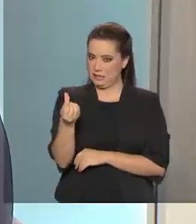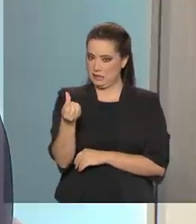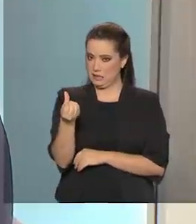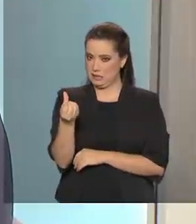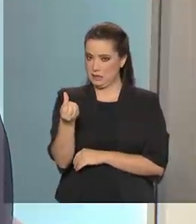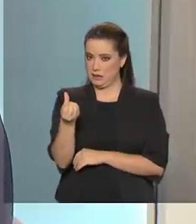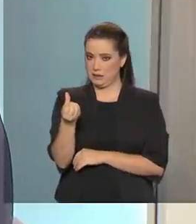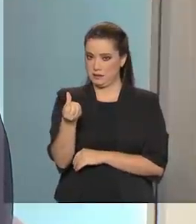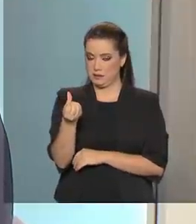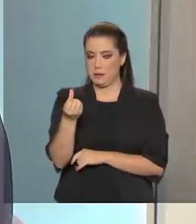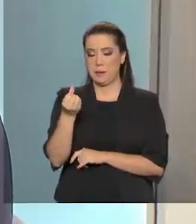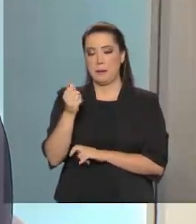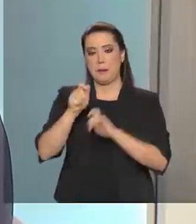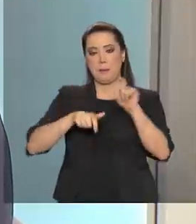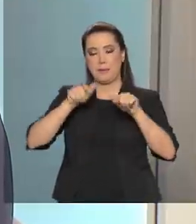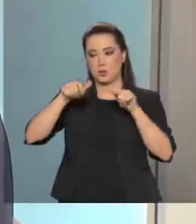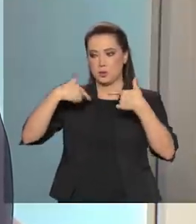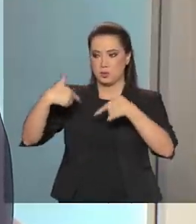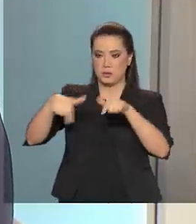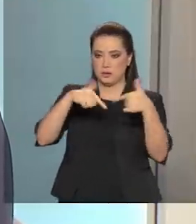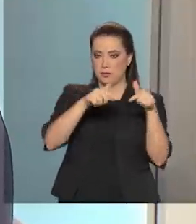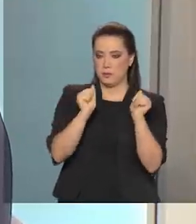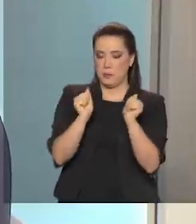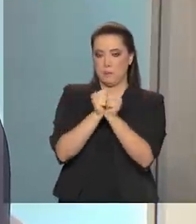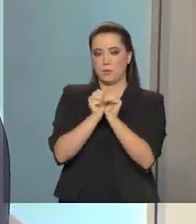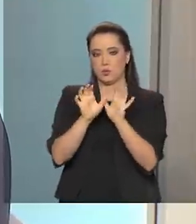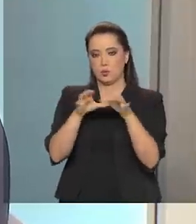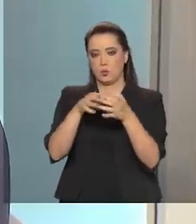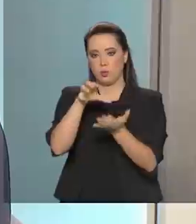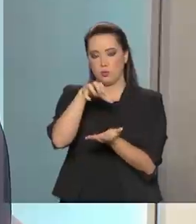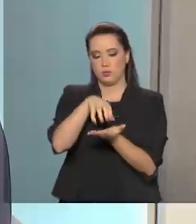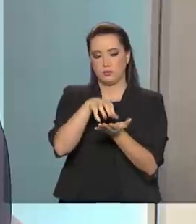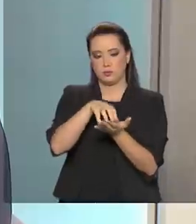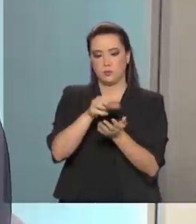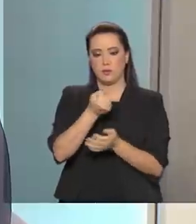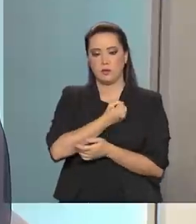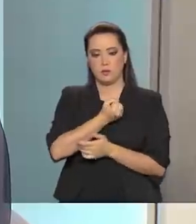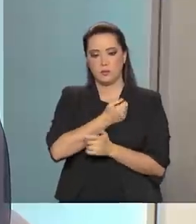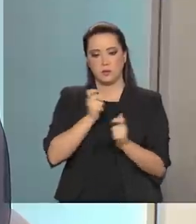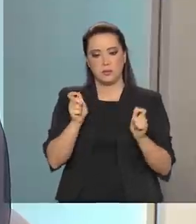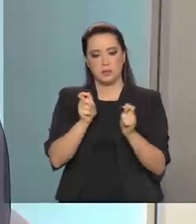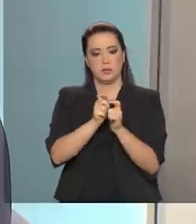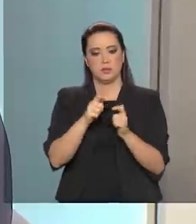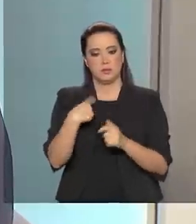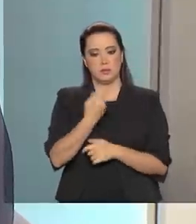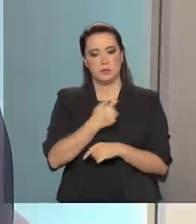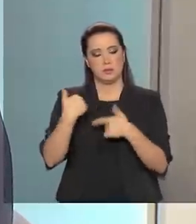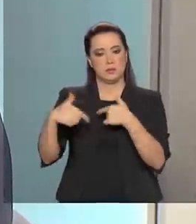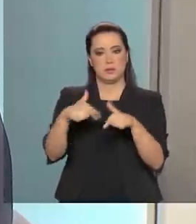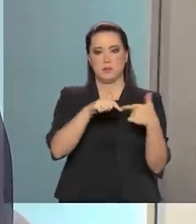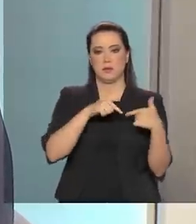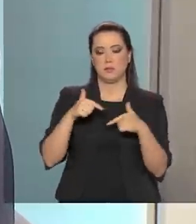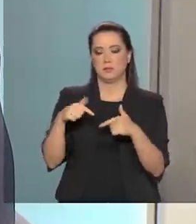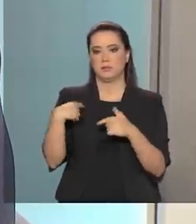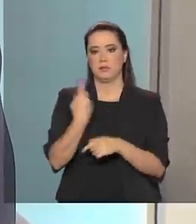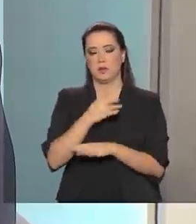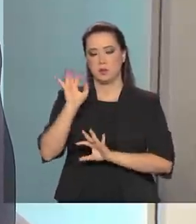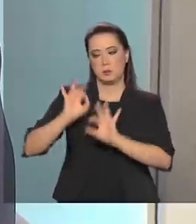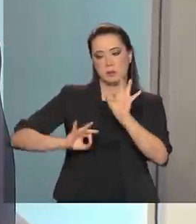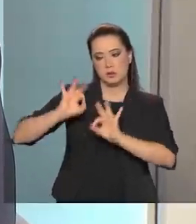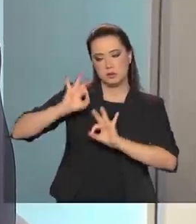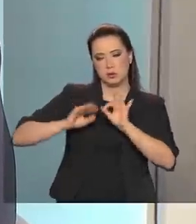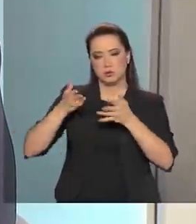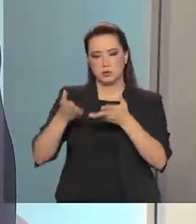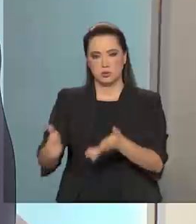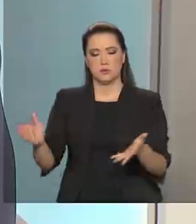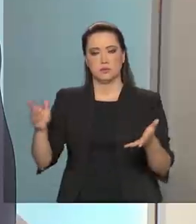é um grupo bastante limitado que nós temos para essa atuação. Então, nós estamos estruturando isso, nós